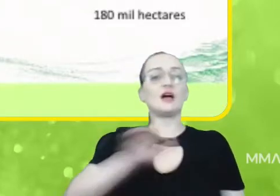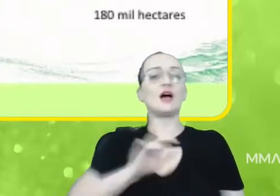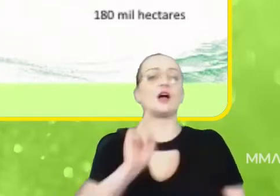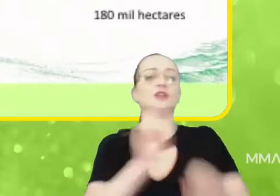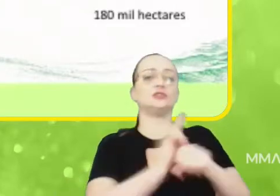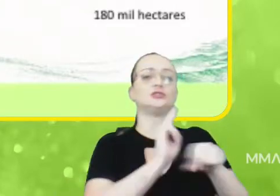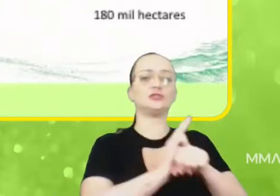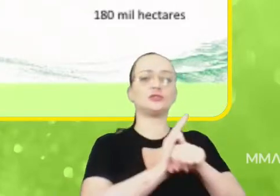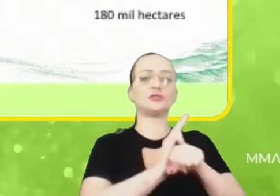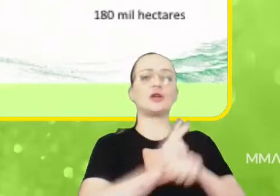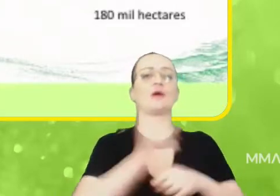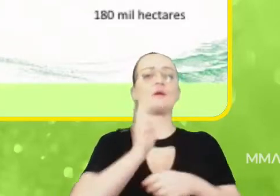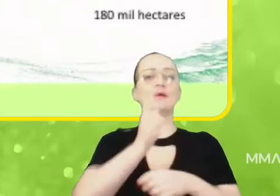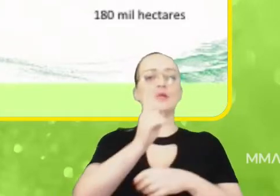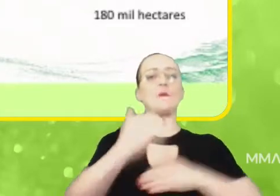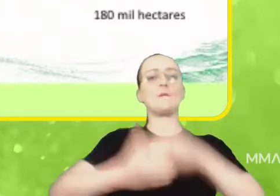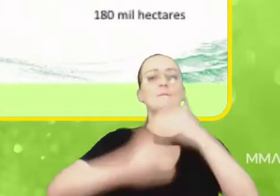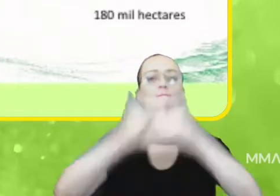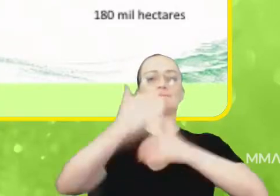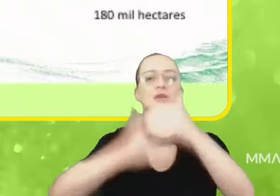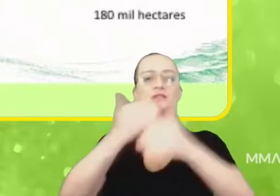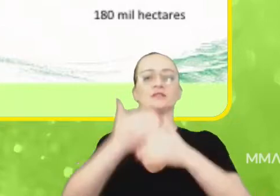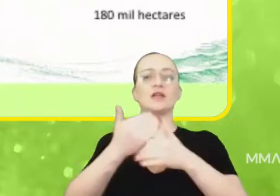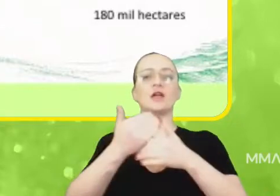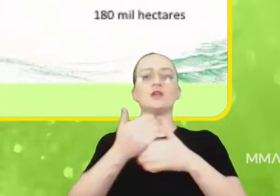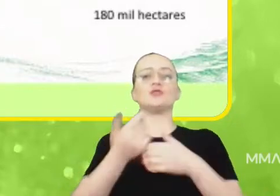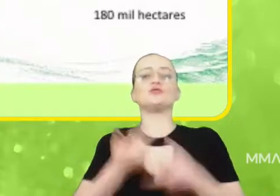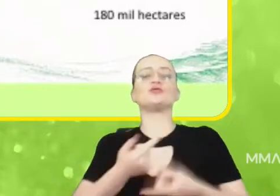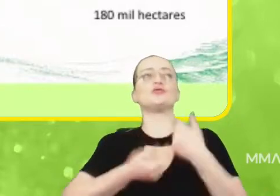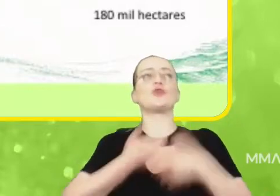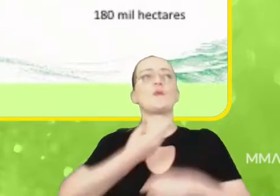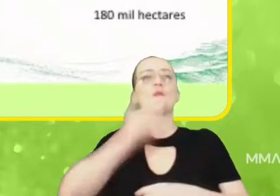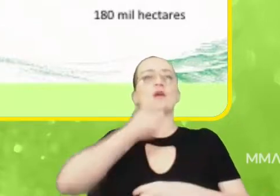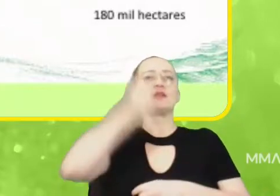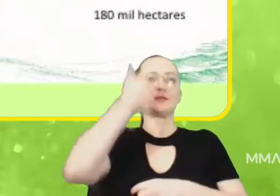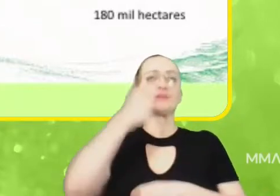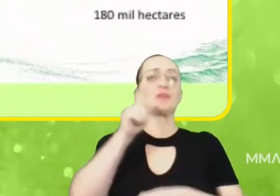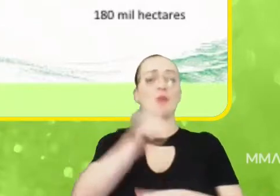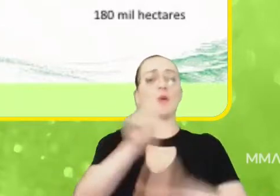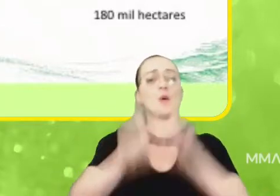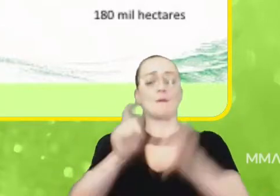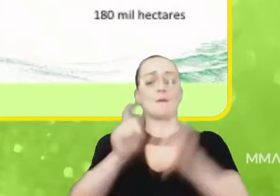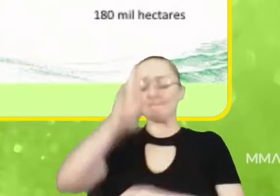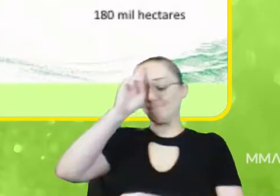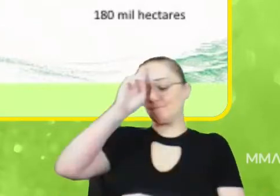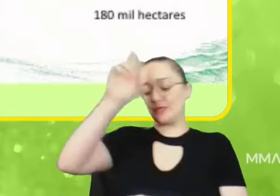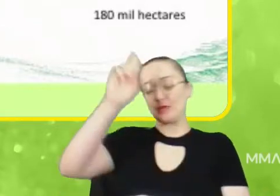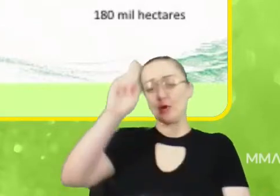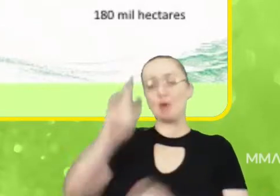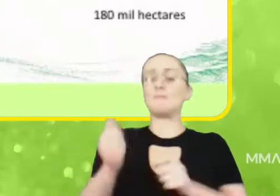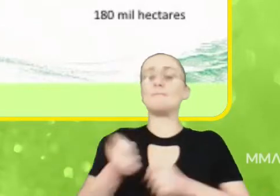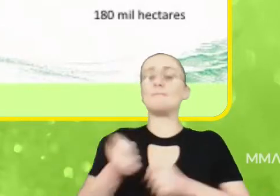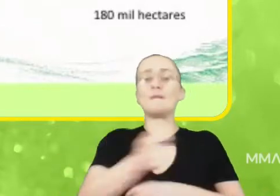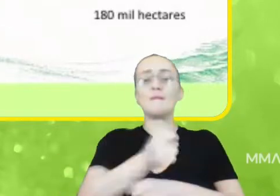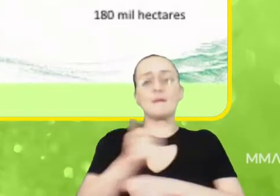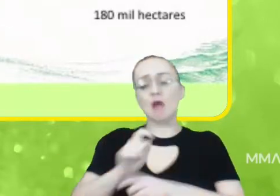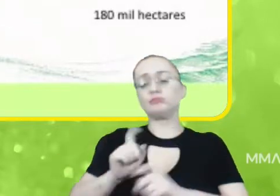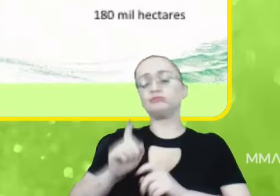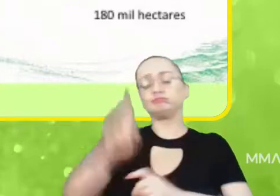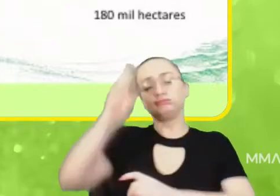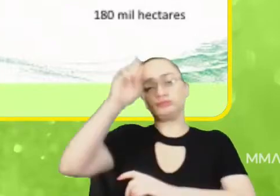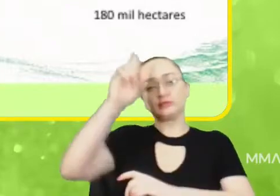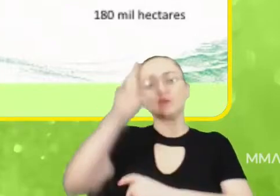permanente, em processo de recuperação. Então, aqueles proprietários rurais, aqueles pequenos proprietários rurais que